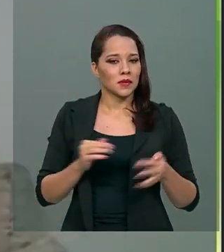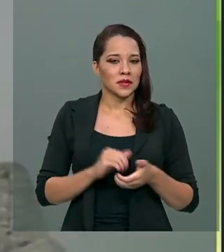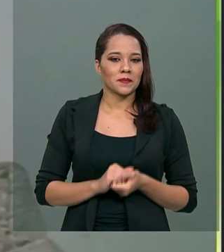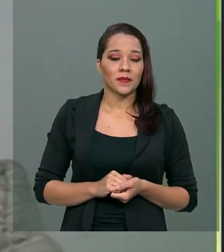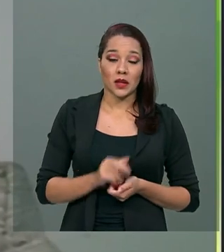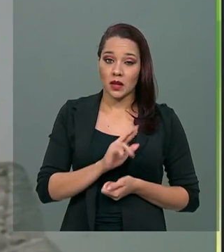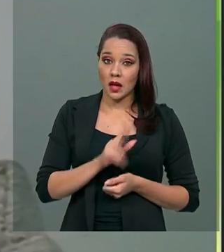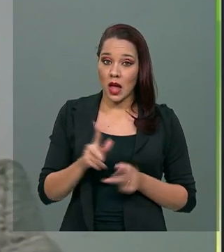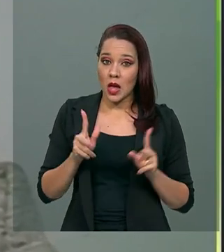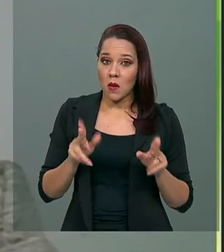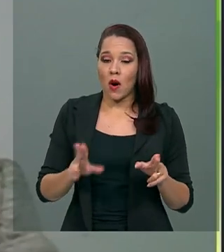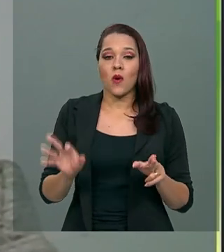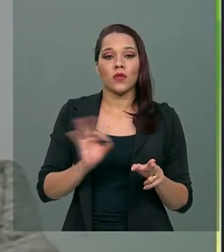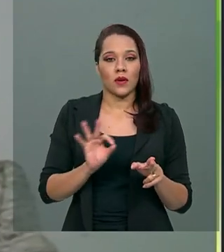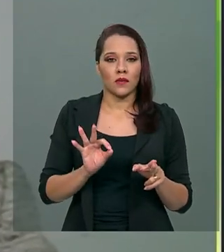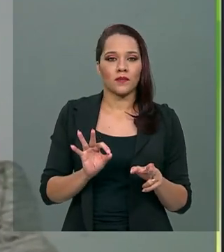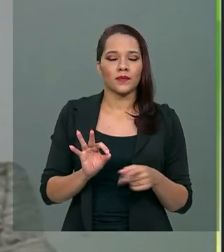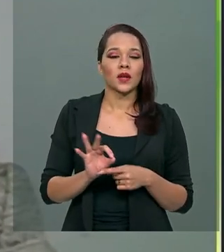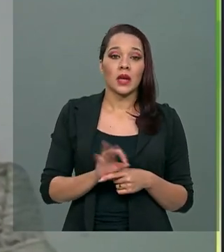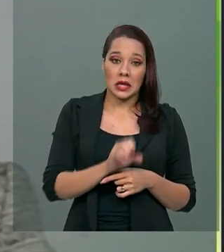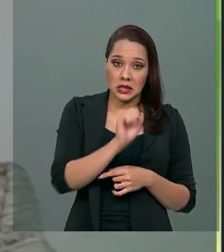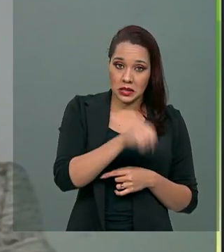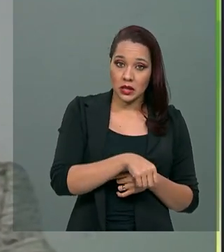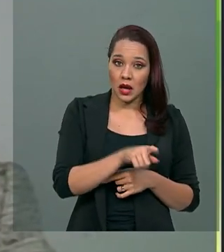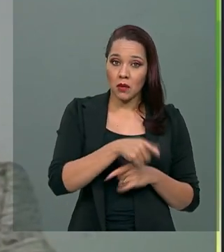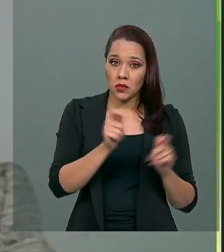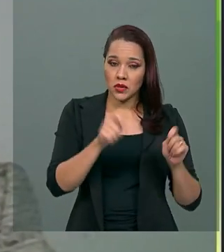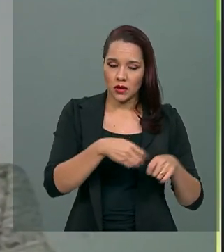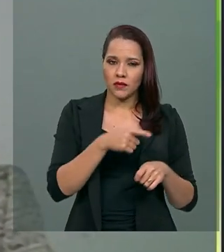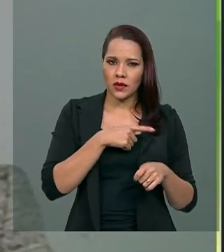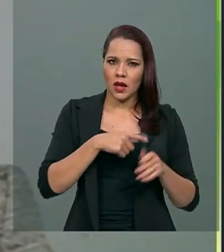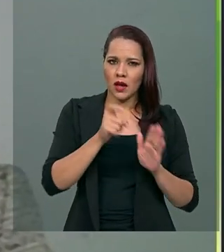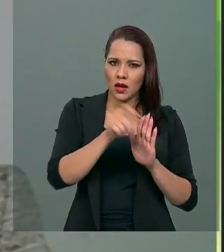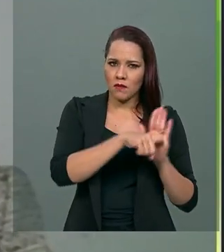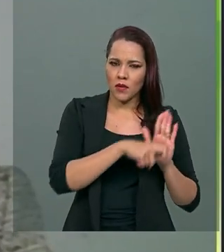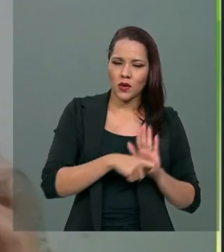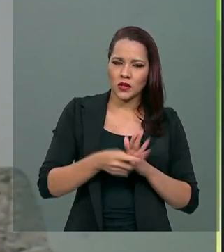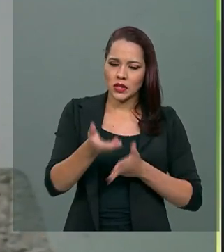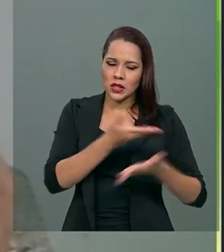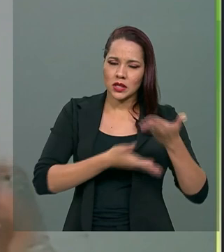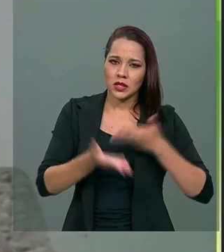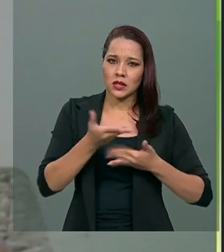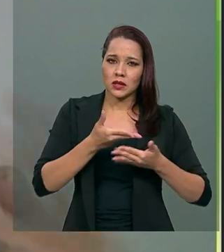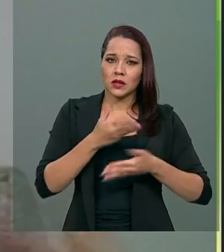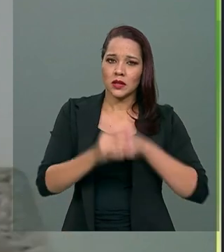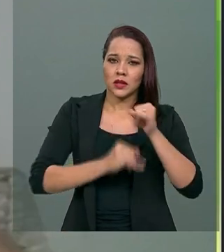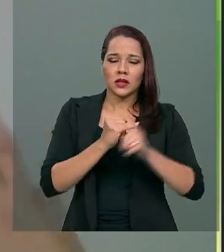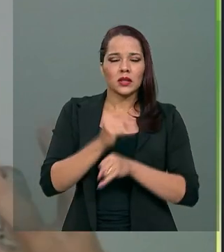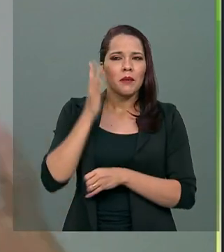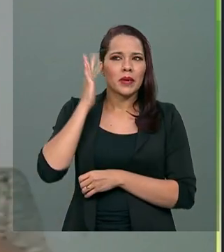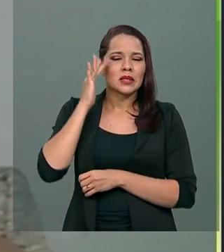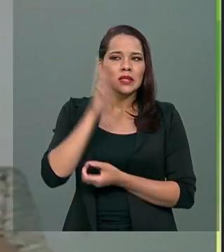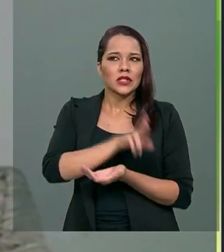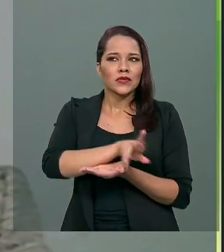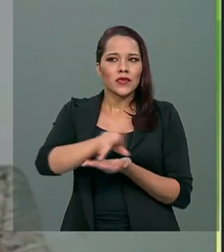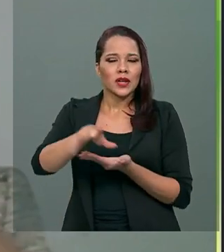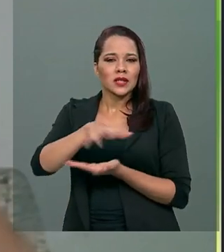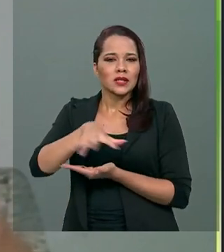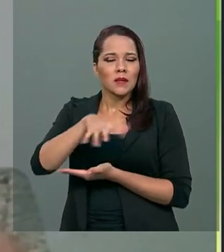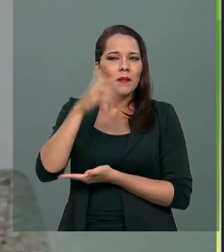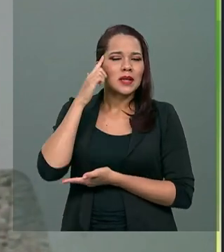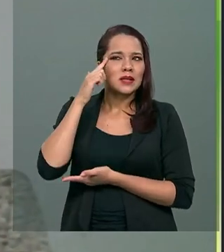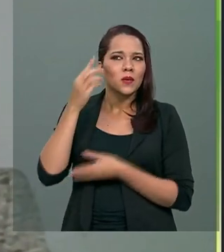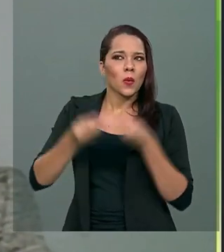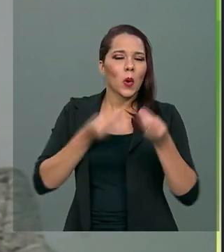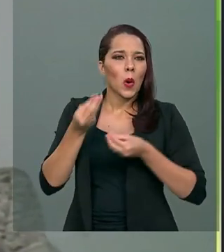igual, e sim, é possível que venha um imposto sobre transações financeiras, a gente está pensando, existem diversos especialistas pensando como